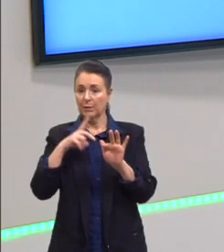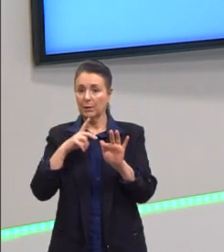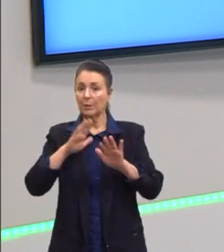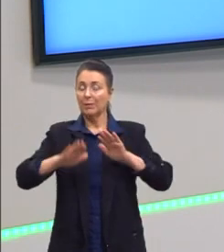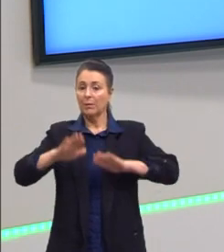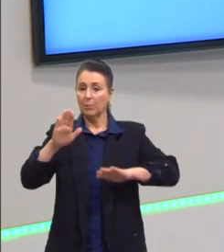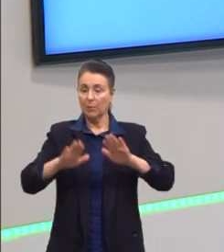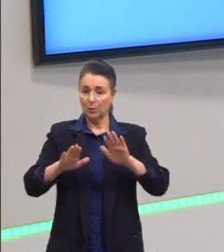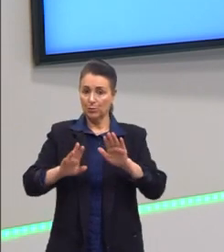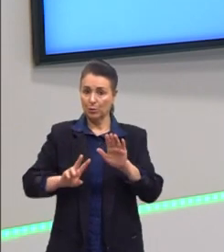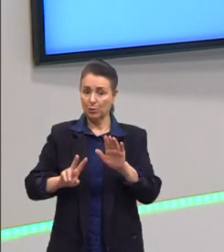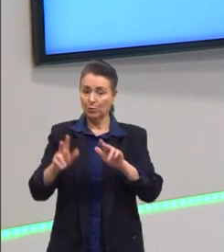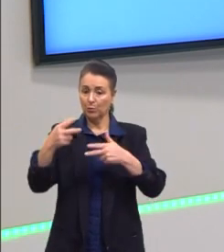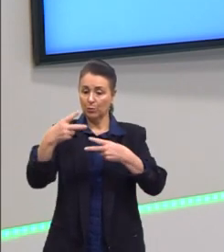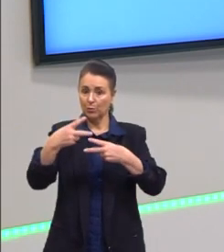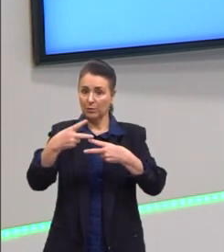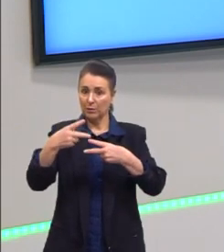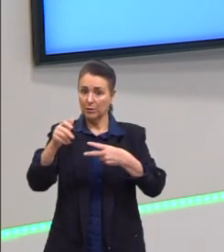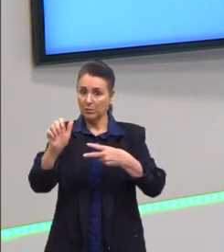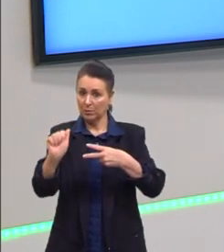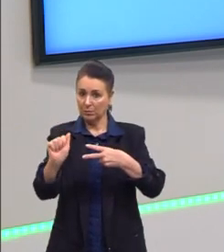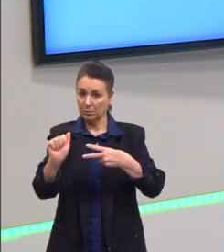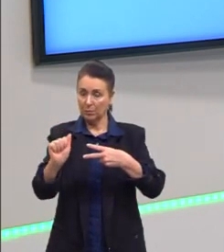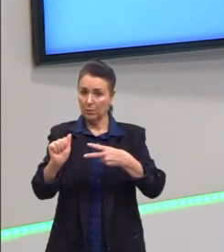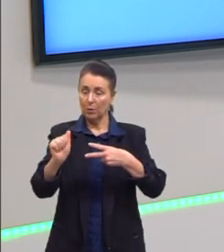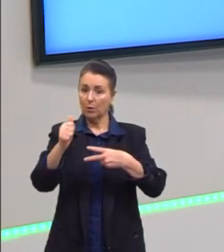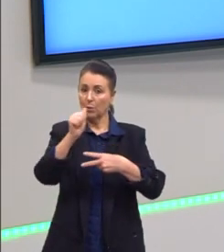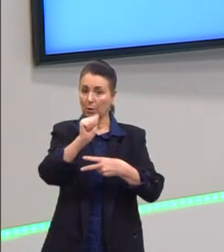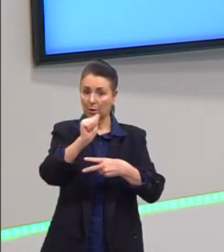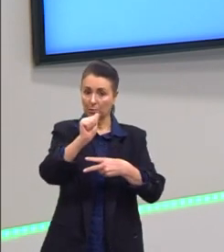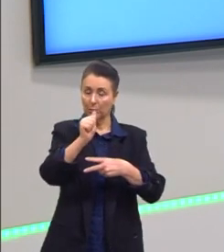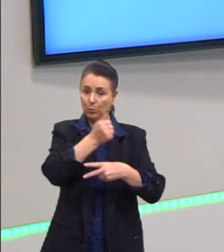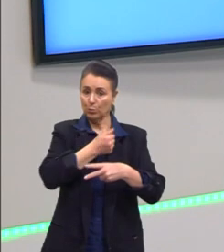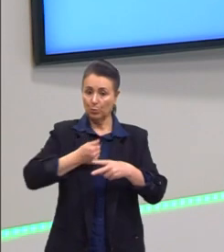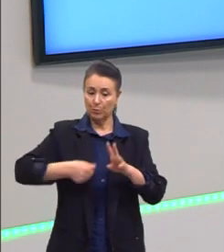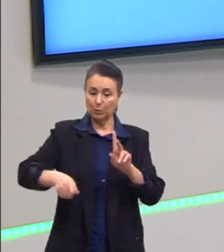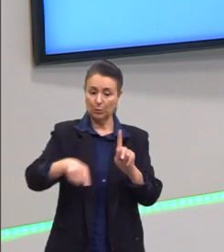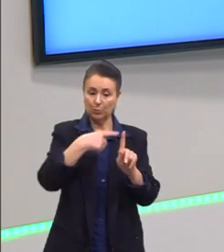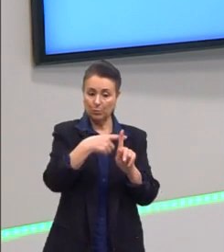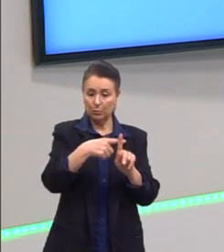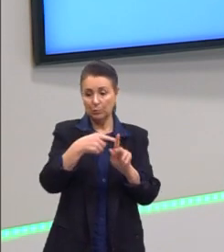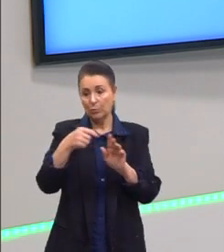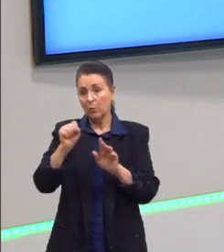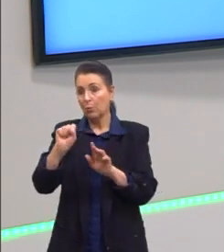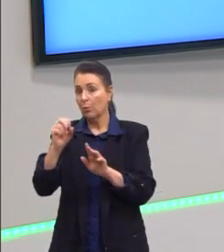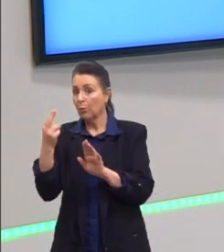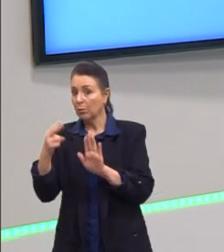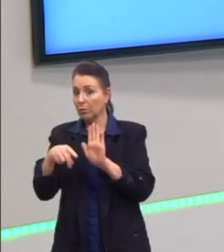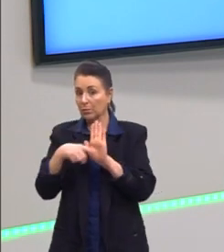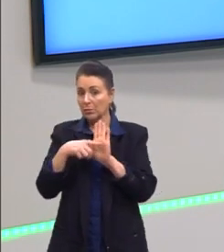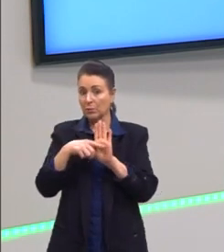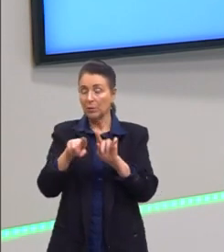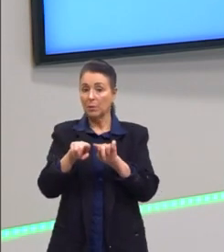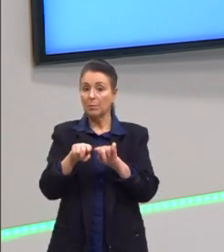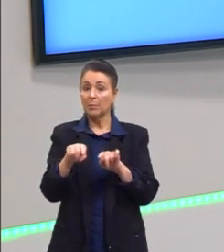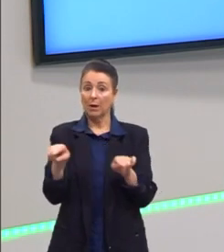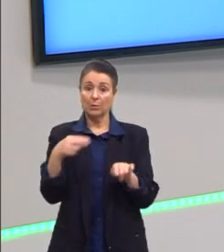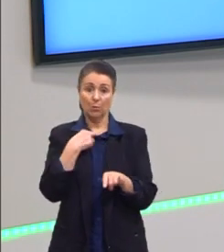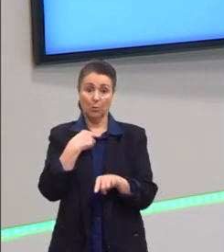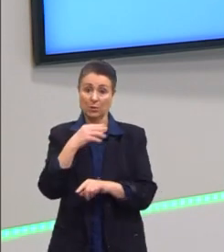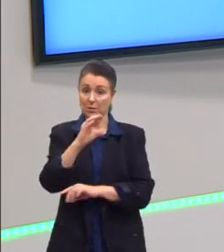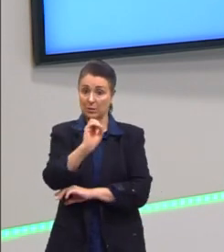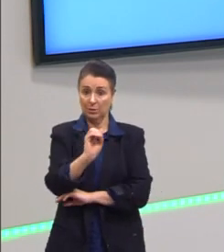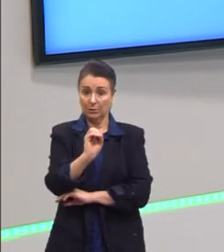valor do coeficiente A. Então, A pode ser um número positivo ou um número negativo, desde que ele não seja o zero, né?